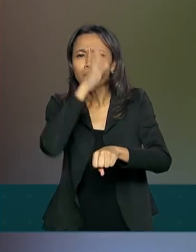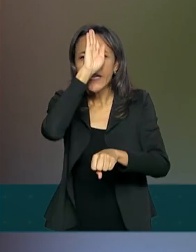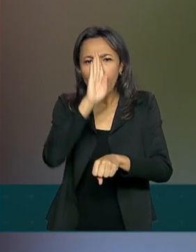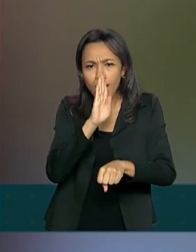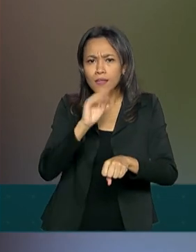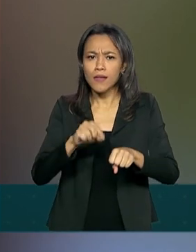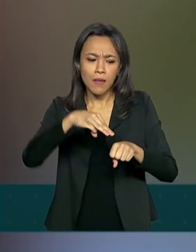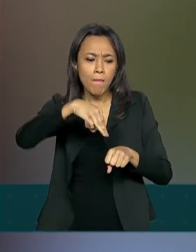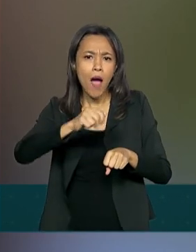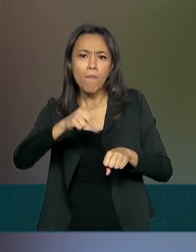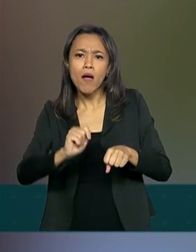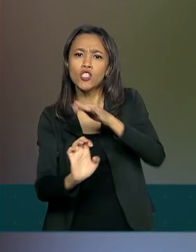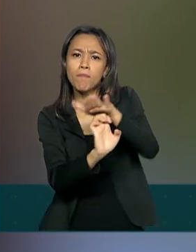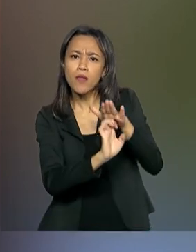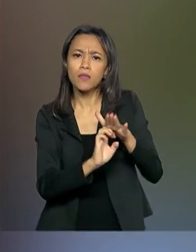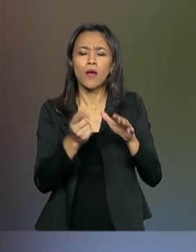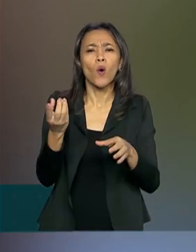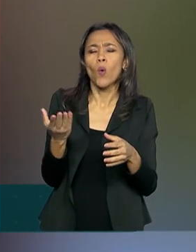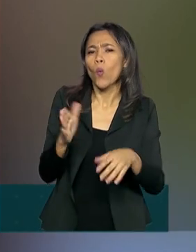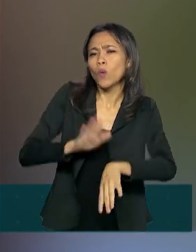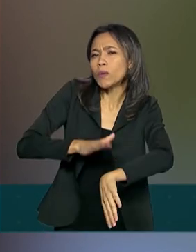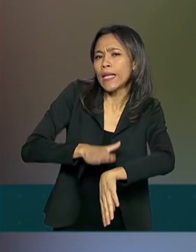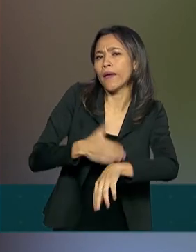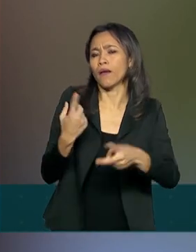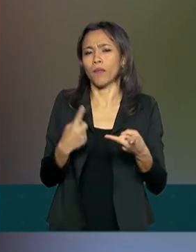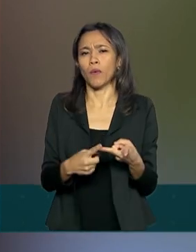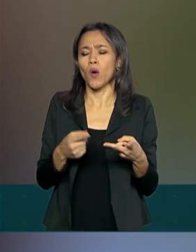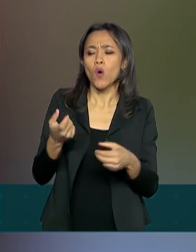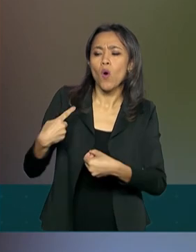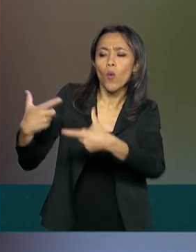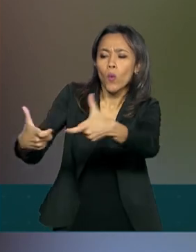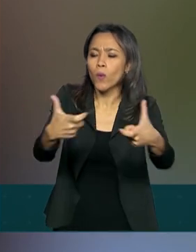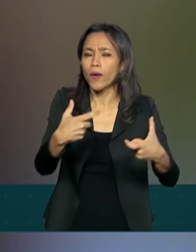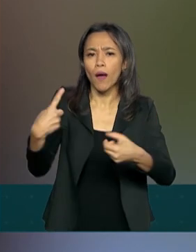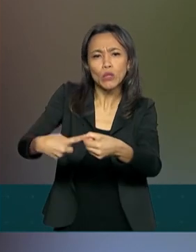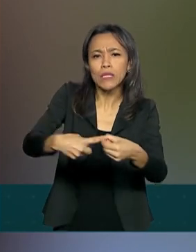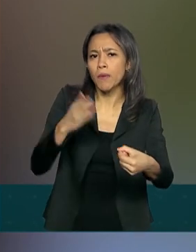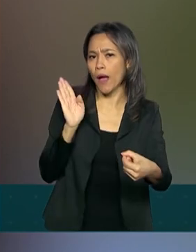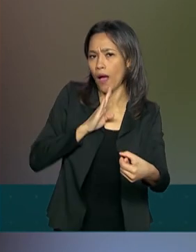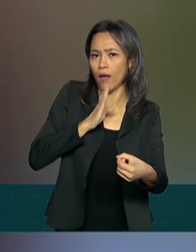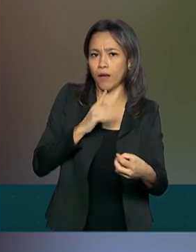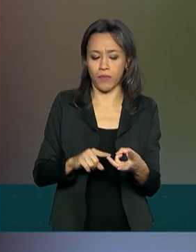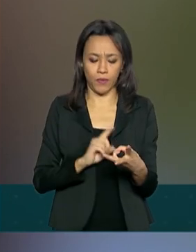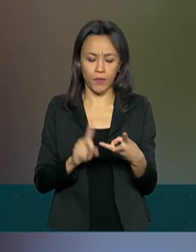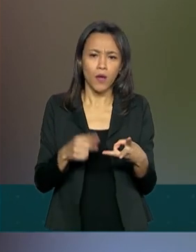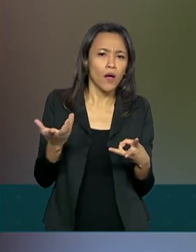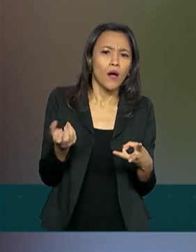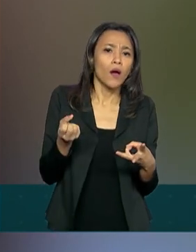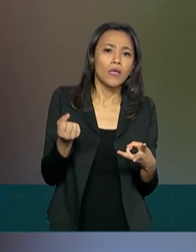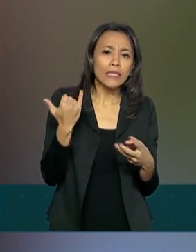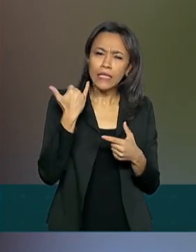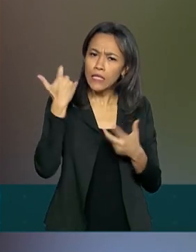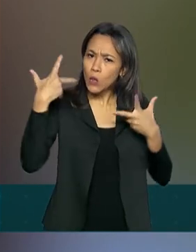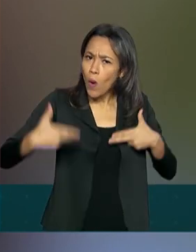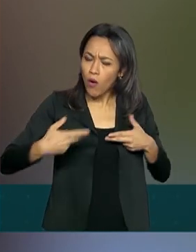consegue saber em quanto tempo você abre uma empresa, qual município mais rápido, quantos negócios similares ao seu foram abertos nos